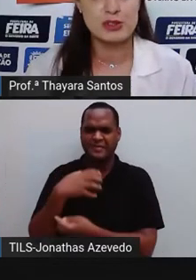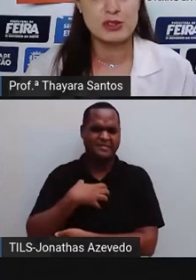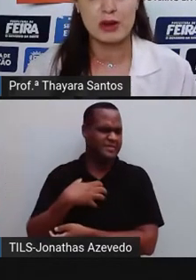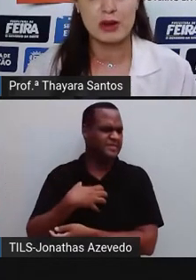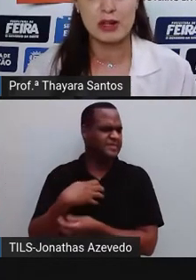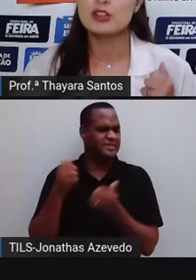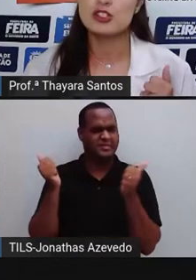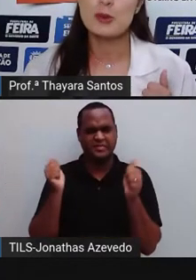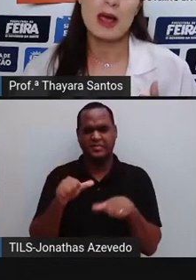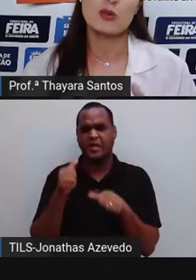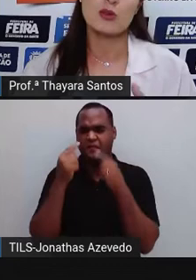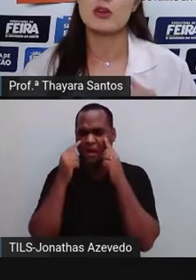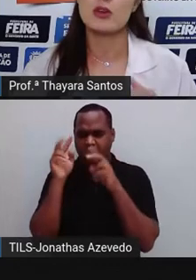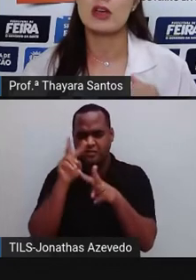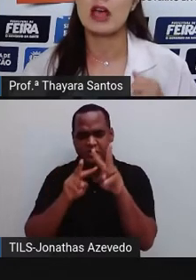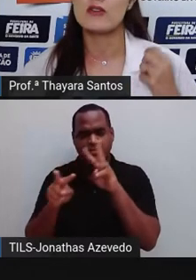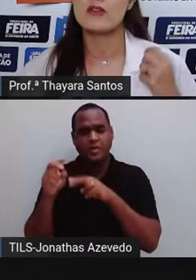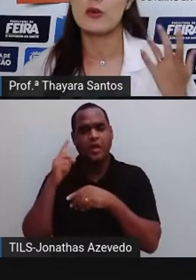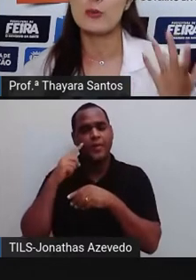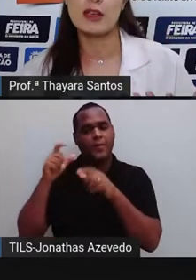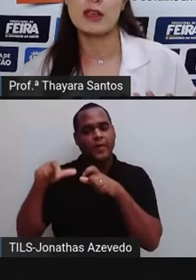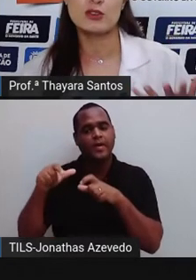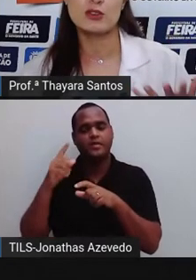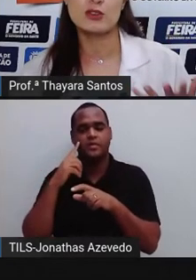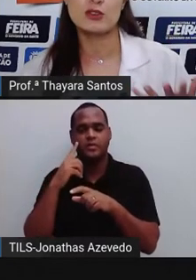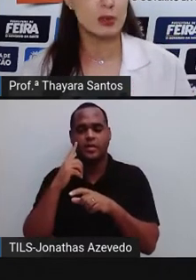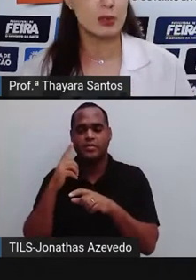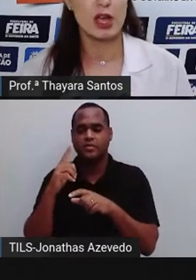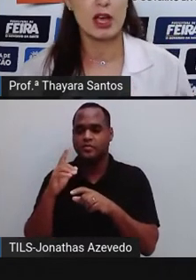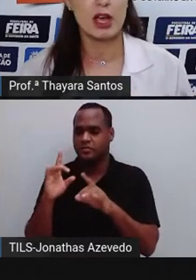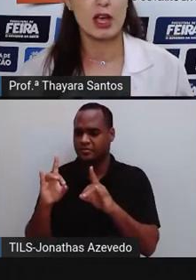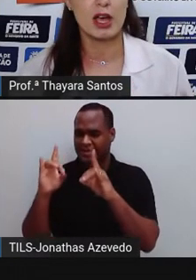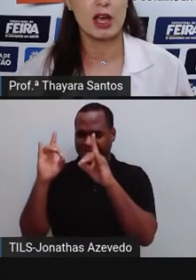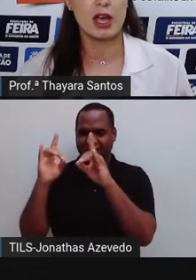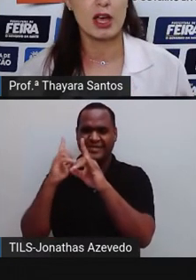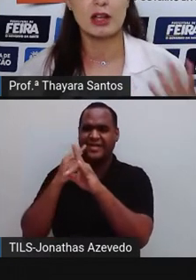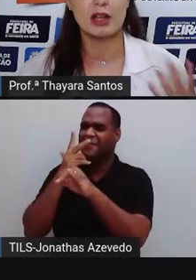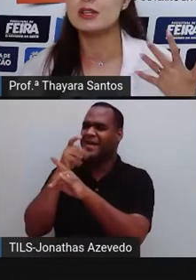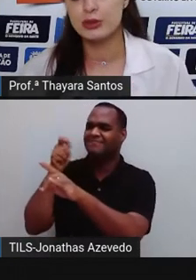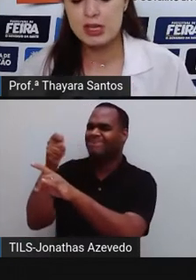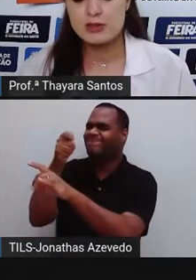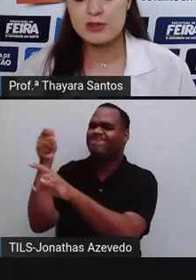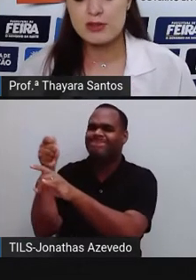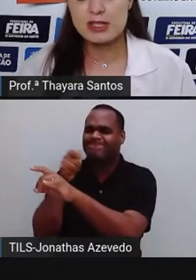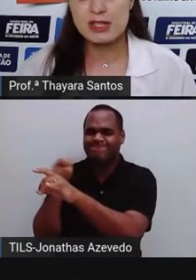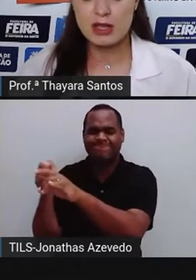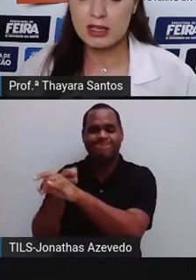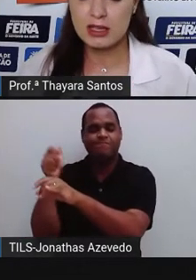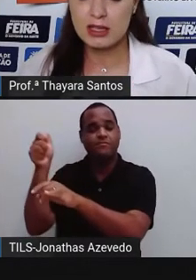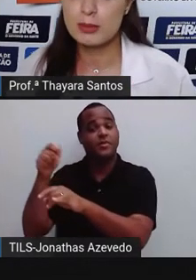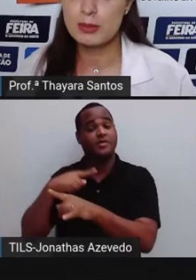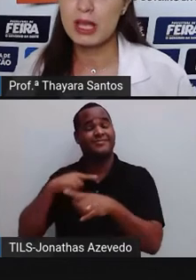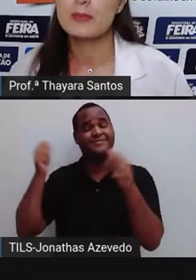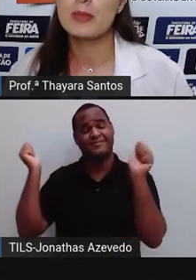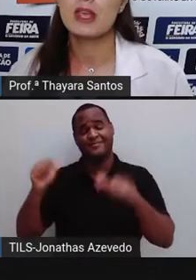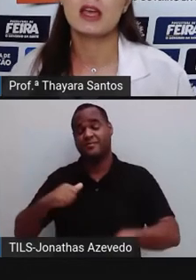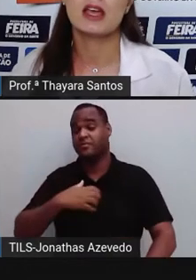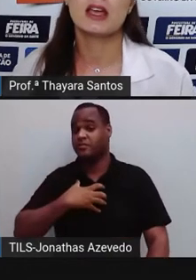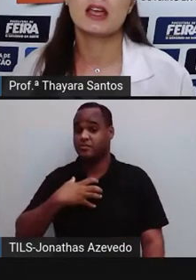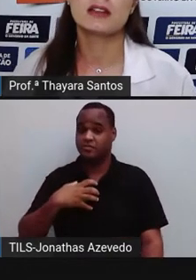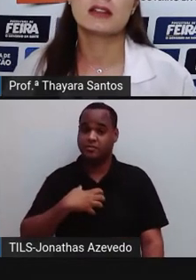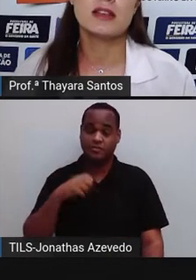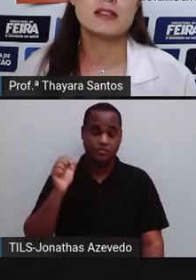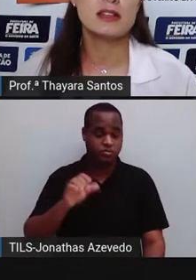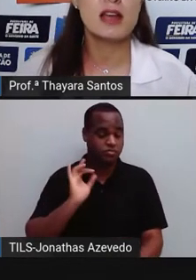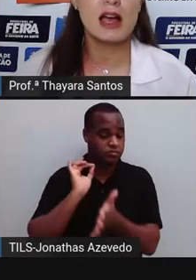visual ali. Quando a gente passa num lugar e vê um prédio todo pichado, isso também causa incômodo. Se vocês olharem também,